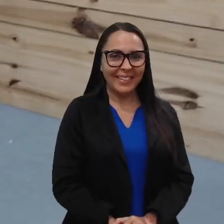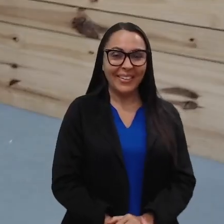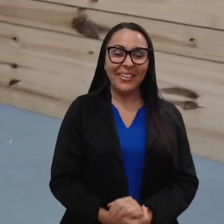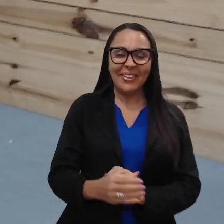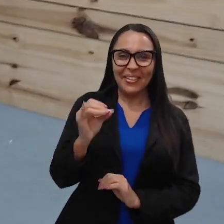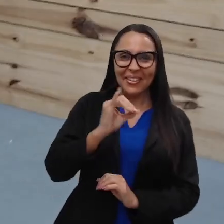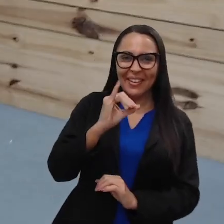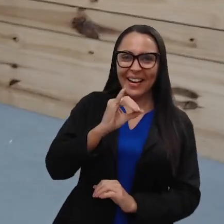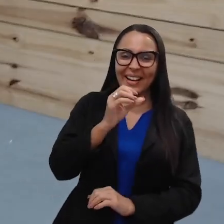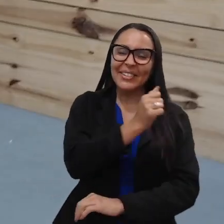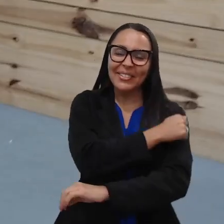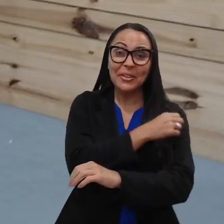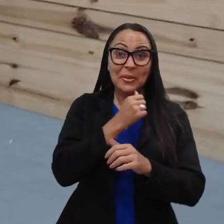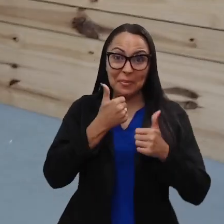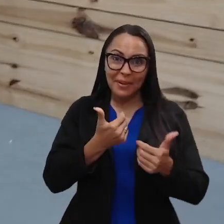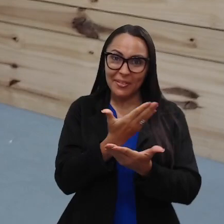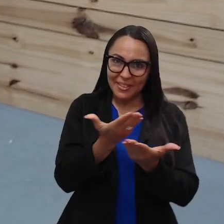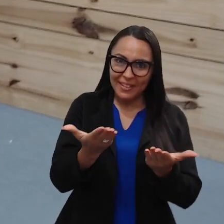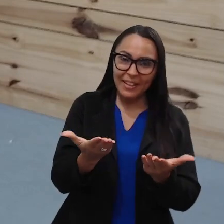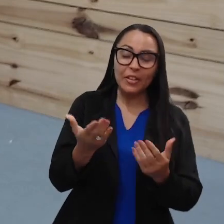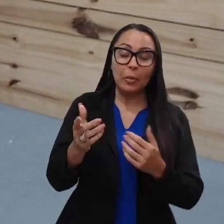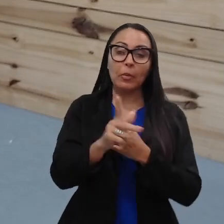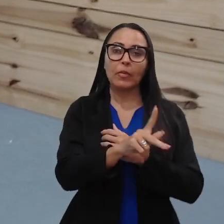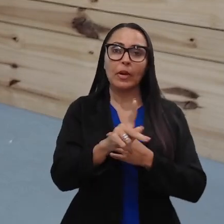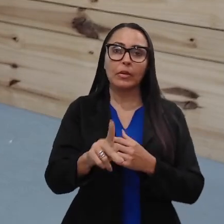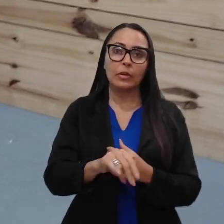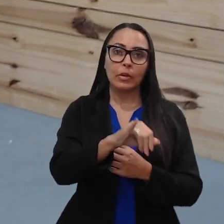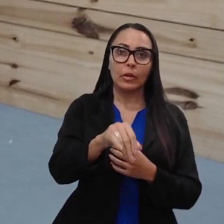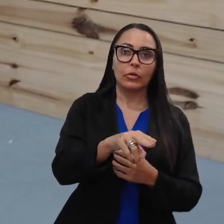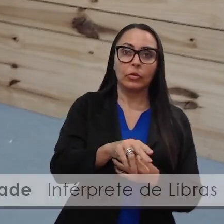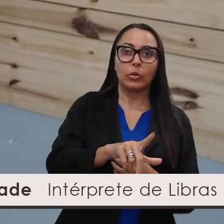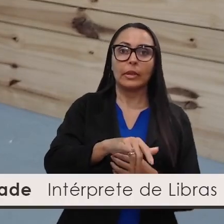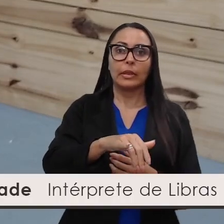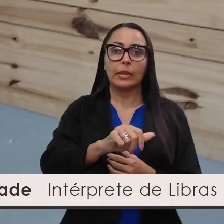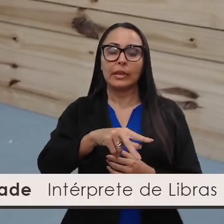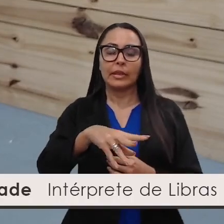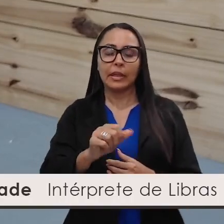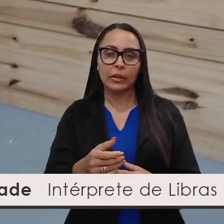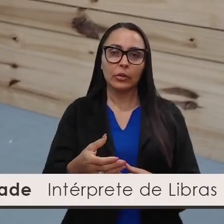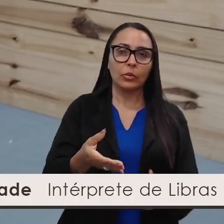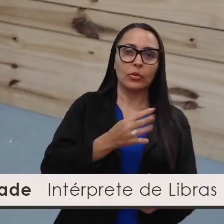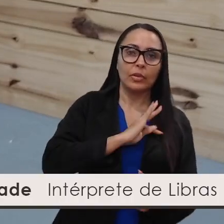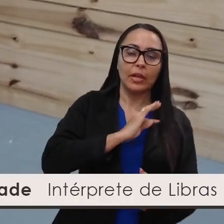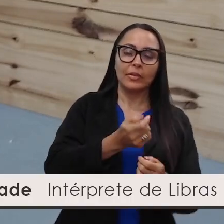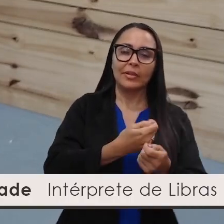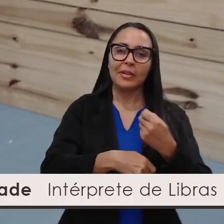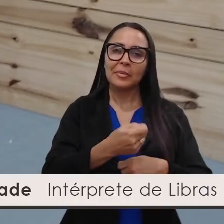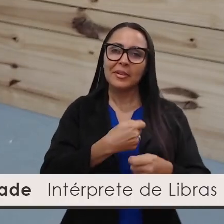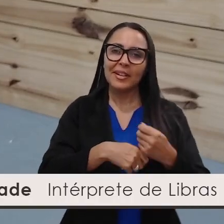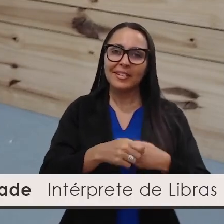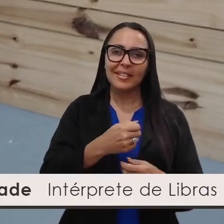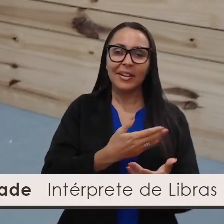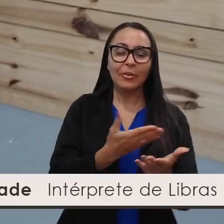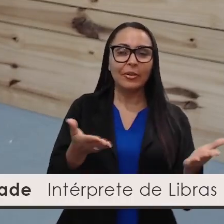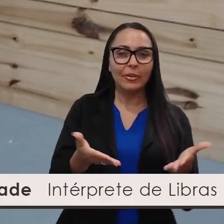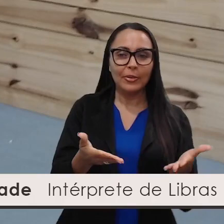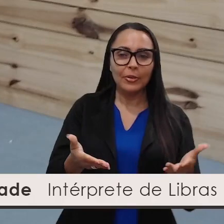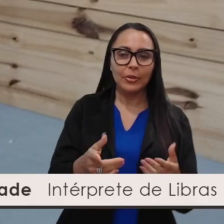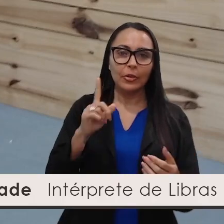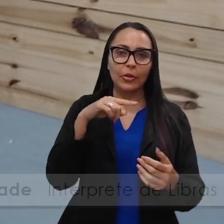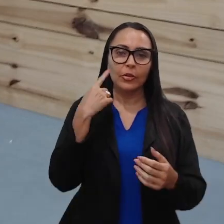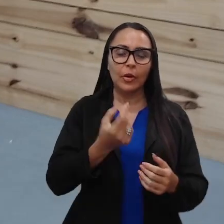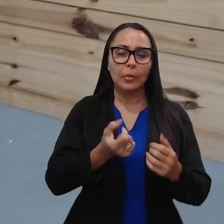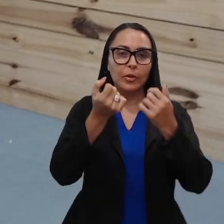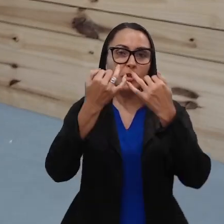Olá estudante, tudo bem com você? Eu sou a professora Juliana Carra do curso técnico de administração e hoje nós vamos